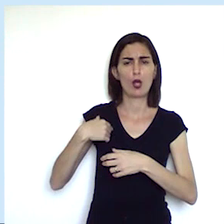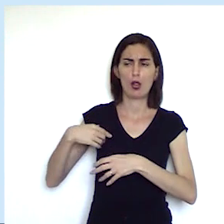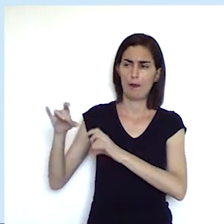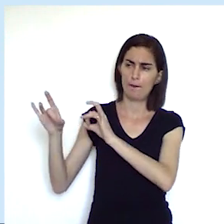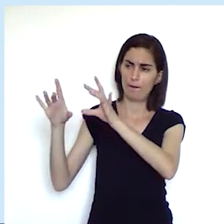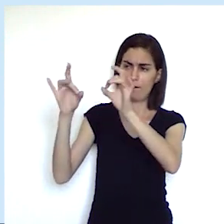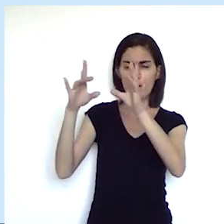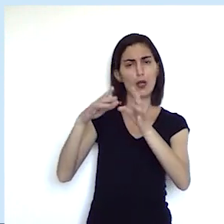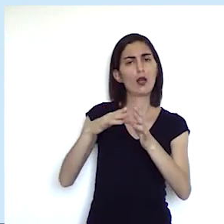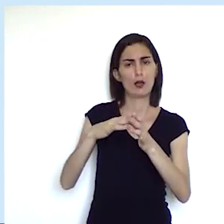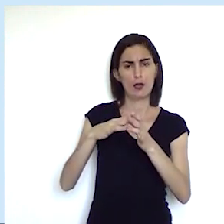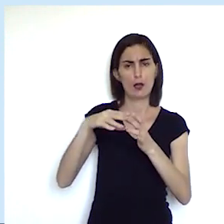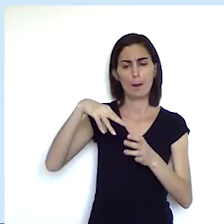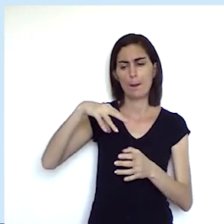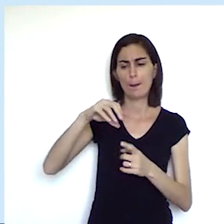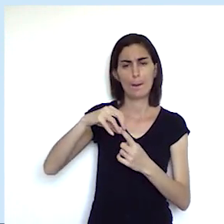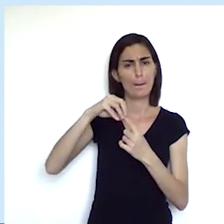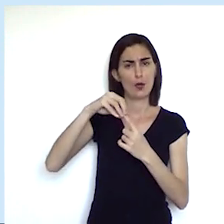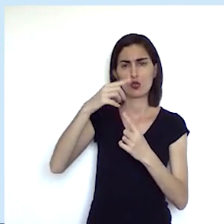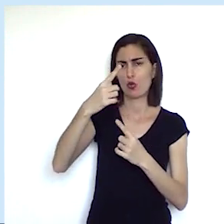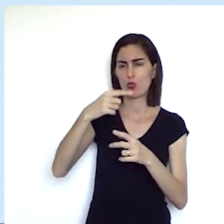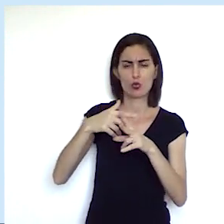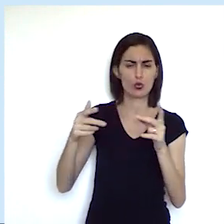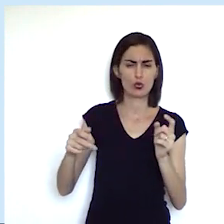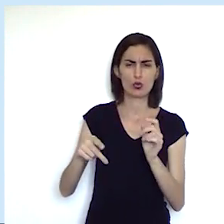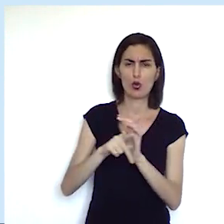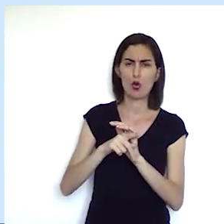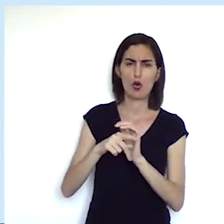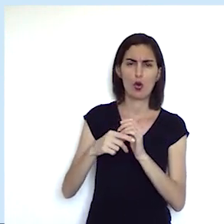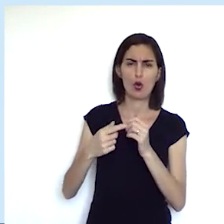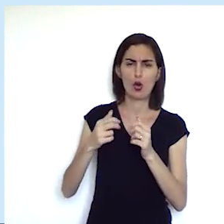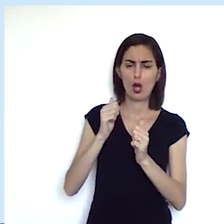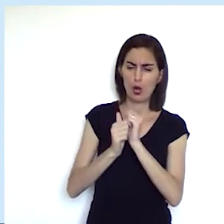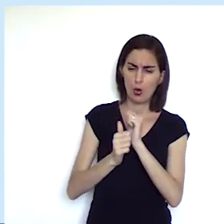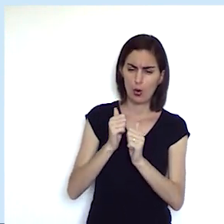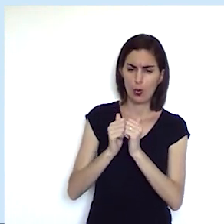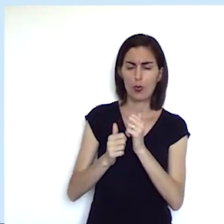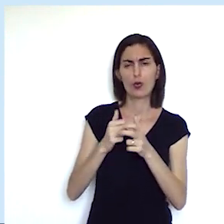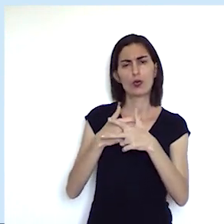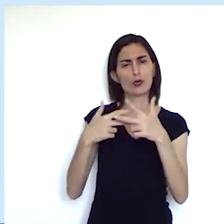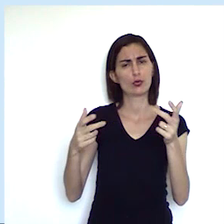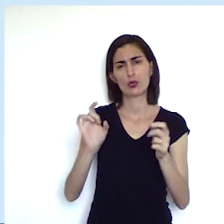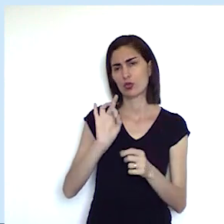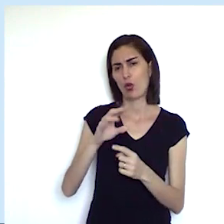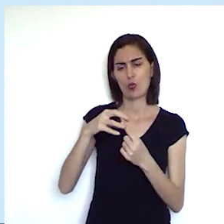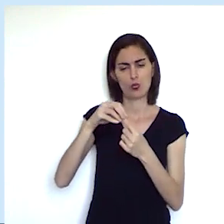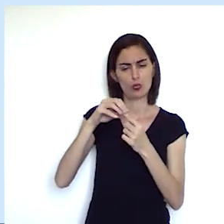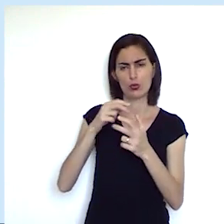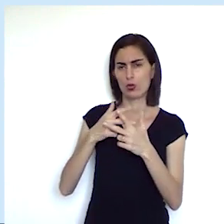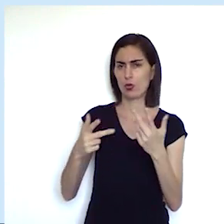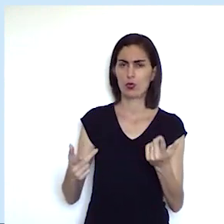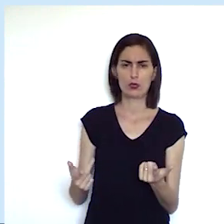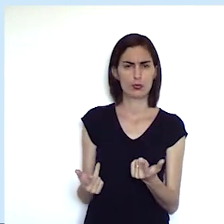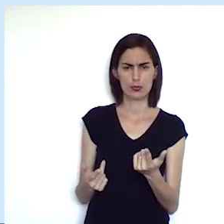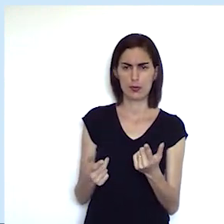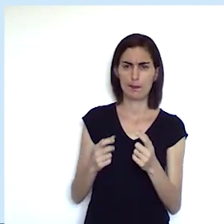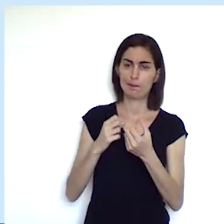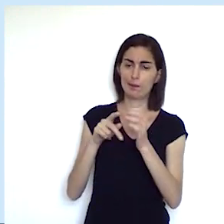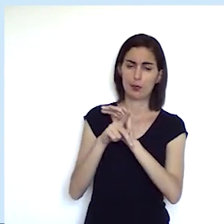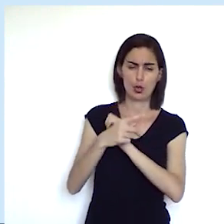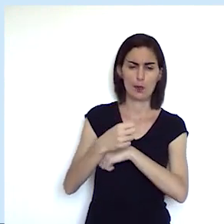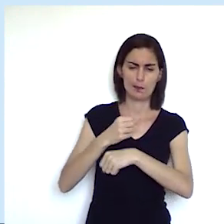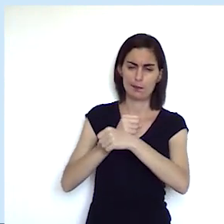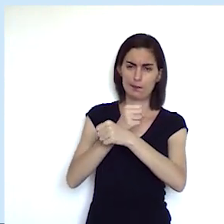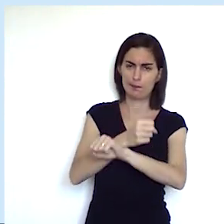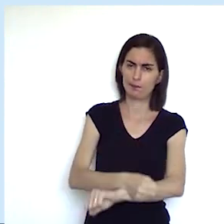baseiam na monocultura geralmente de produção de fumo de arroz e que tinham peso na mão de obra escrava